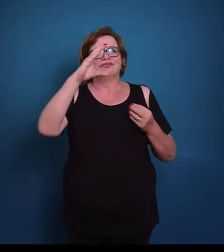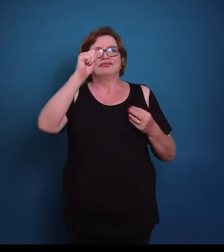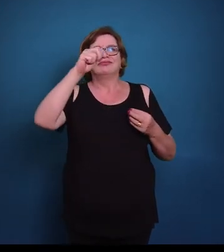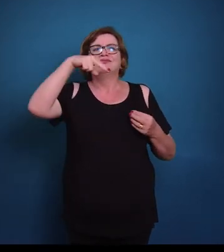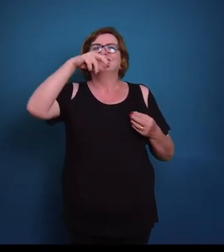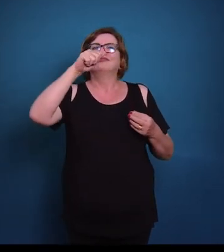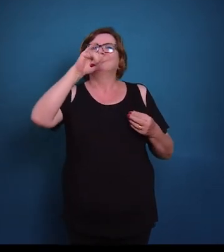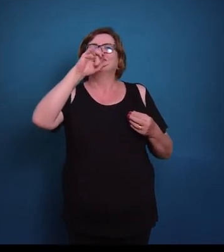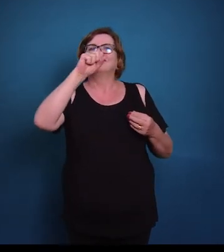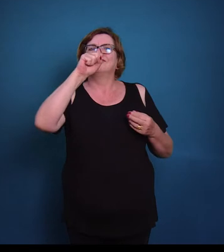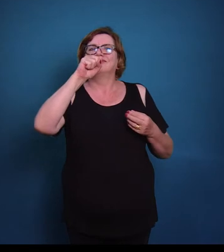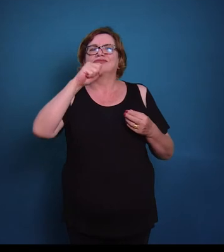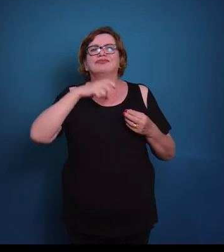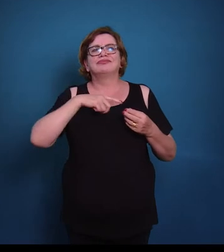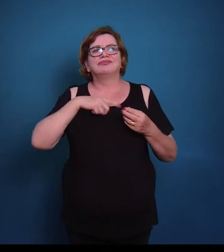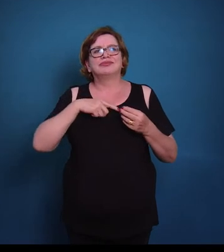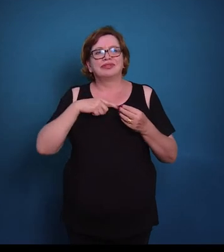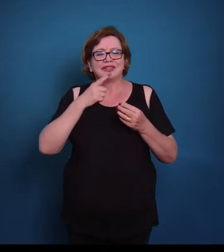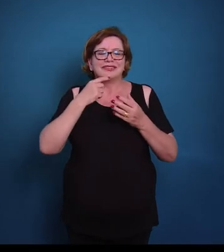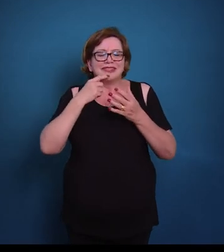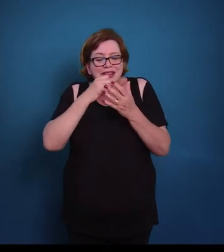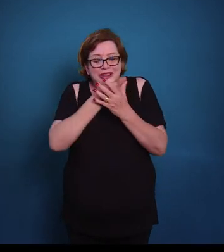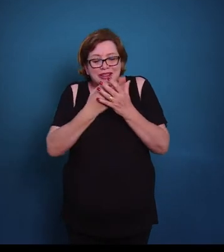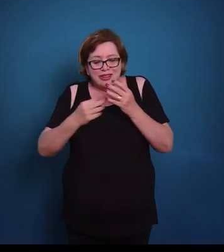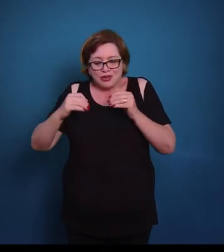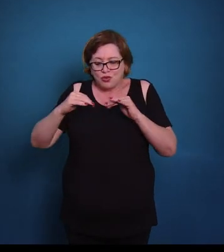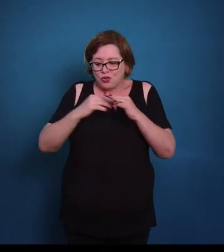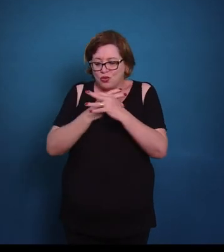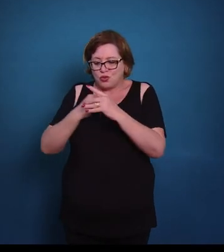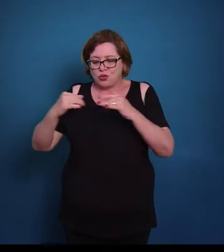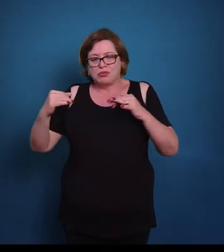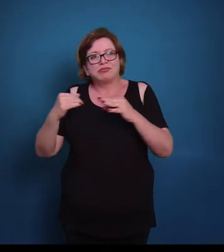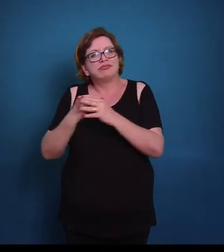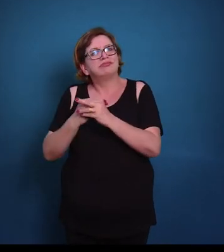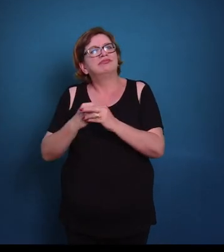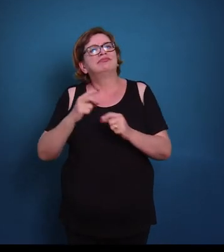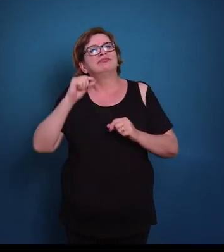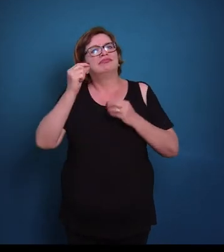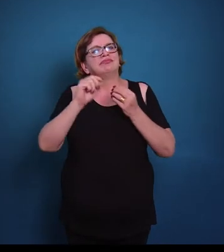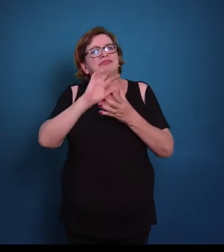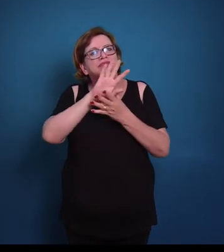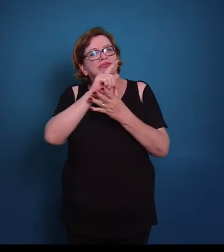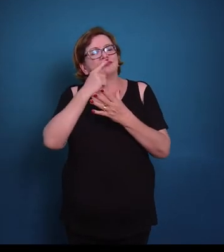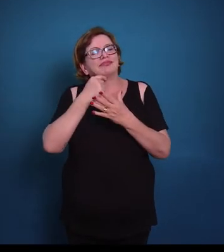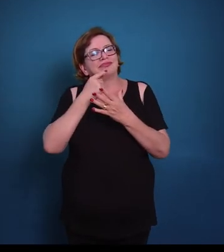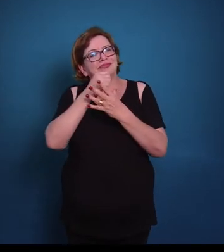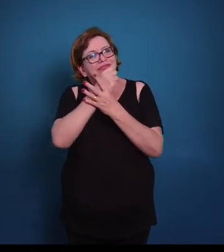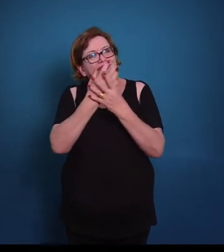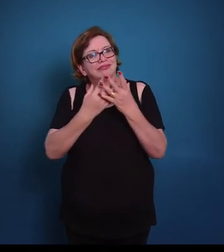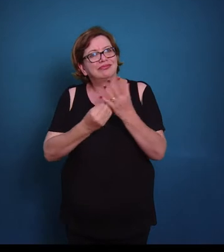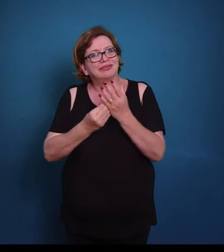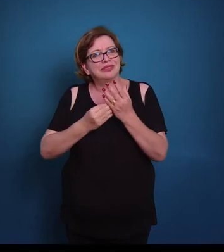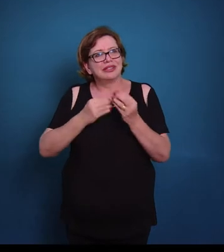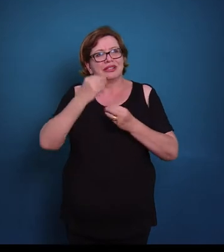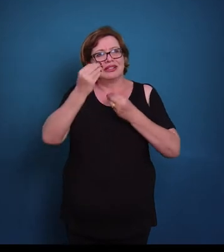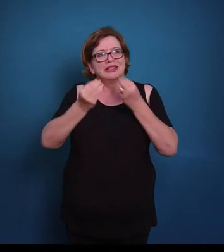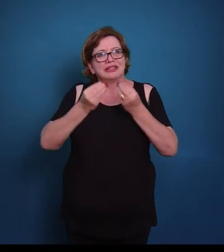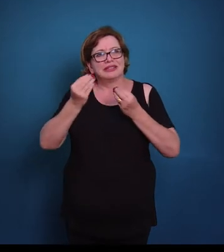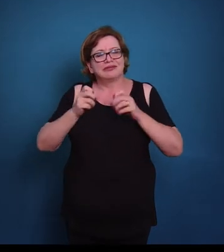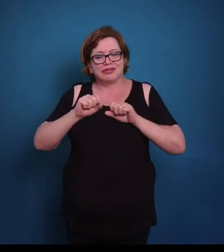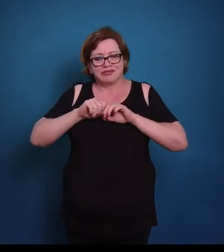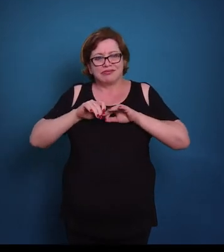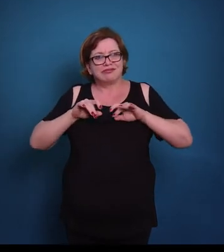onde nós temos a passagem dos vasos sanguíneos, por dentro da matriz óssea. Então, ao redor desses canais, nós vamos ter a